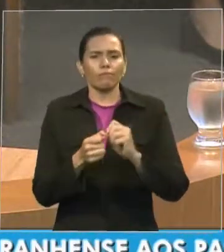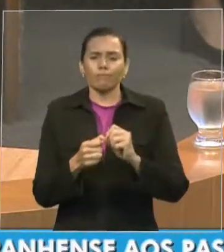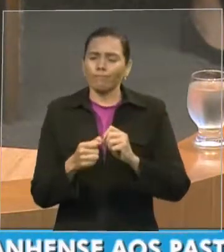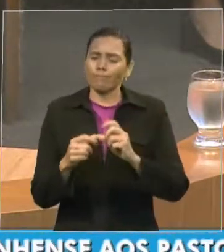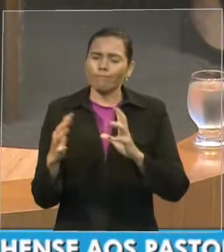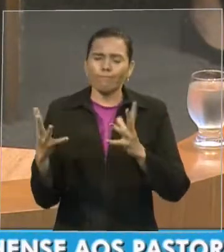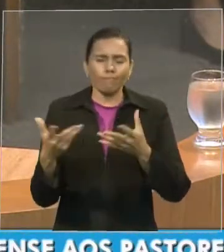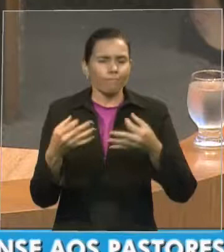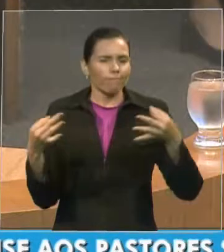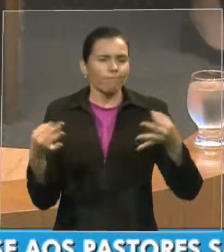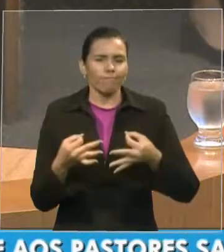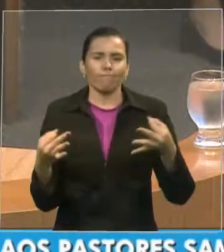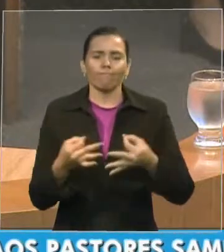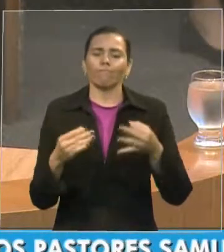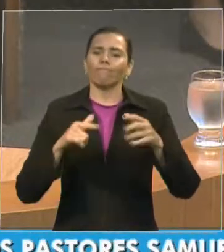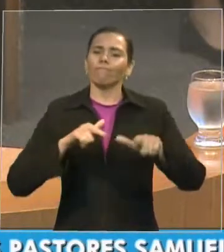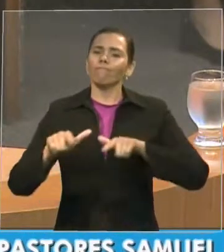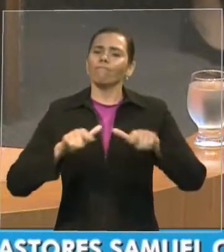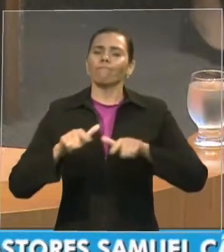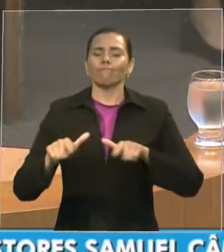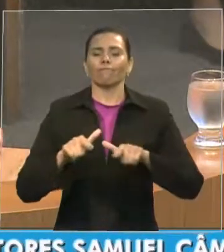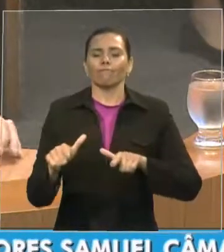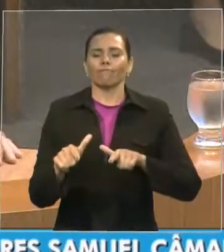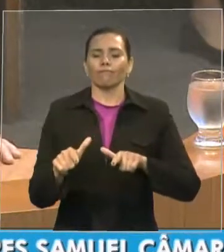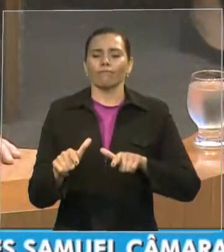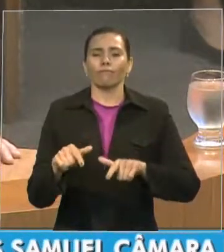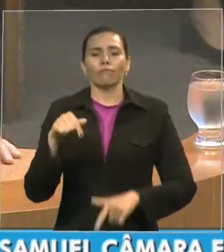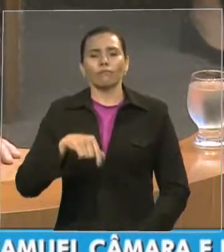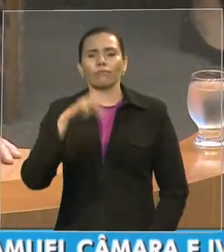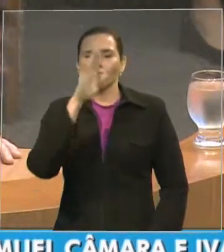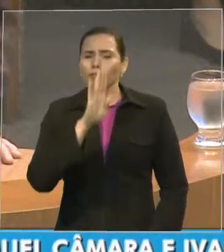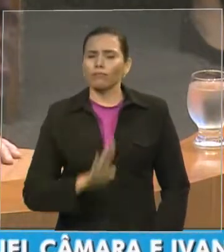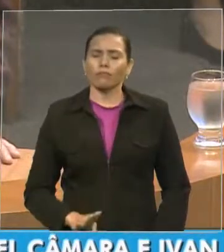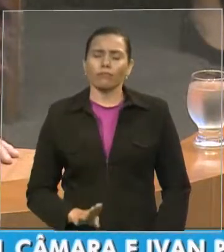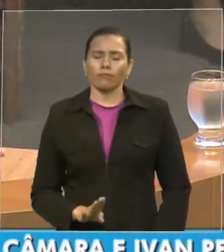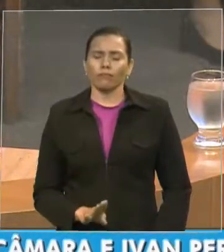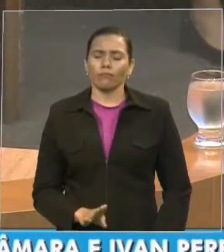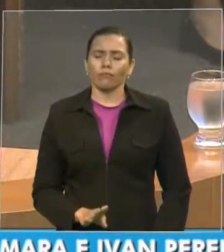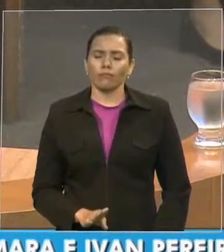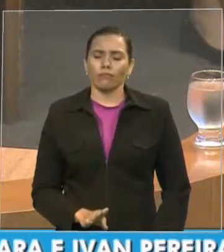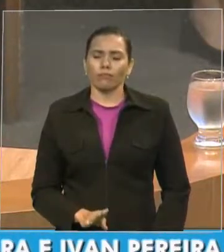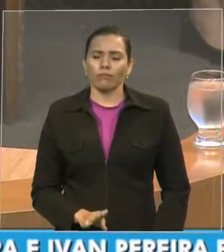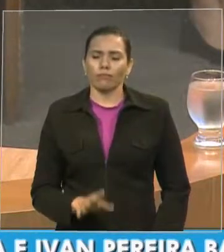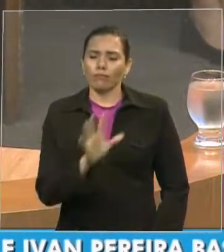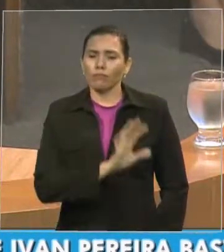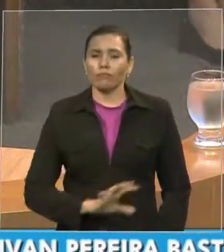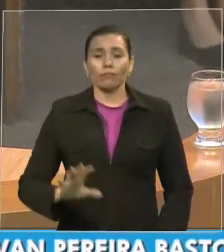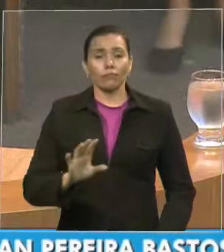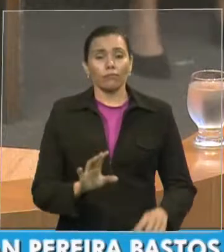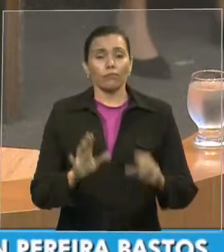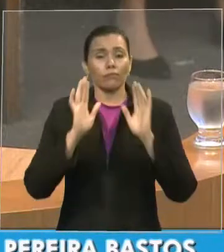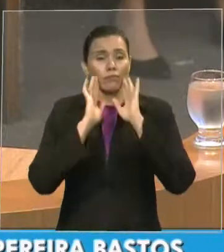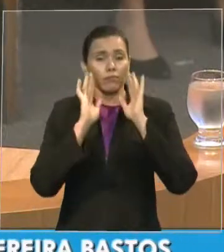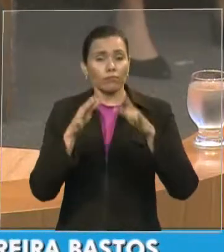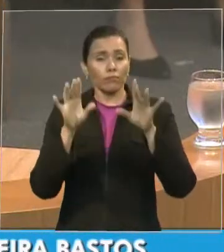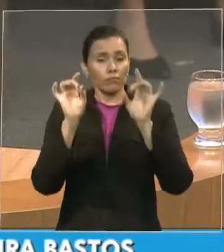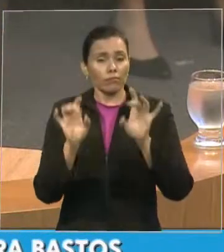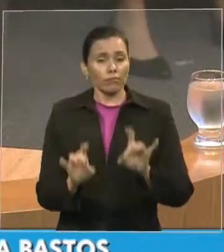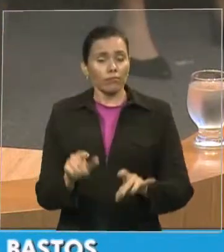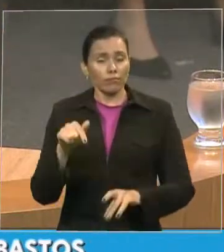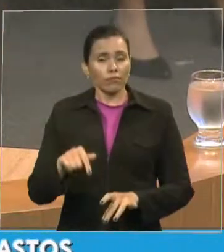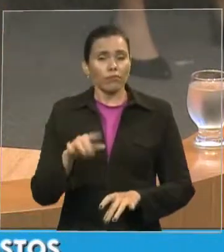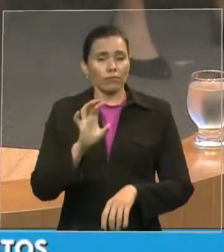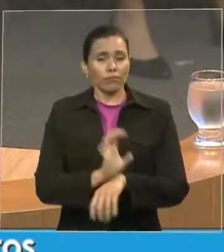ambos desempenham no Brasil inteiro e especialmente em nosso estado do